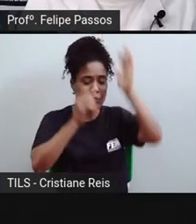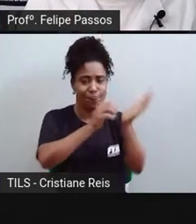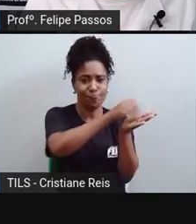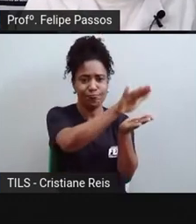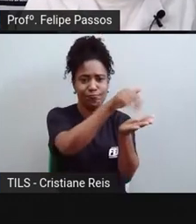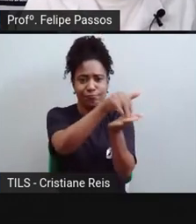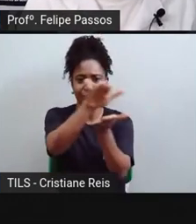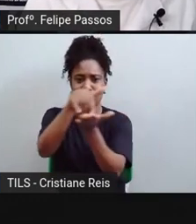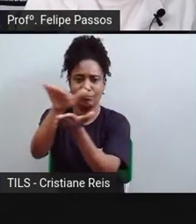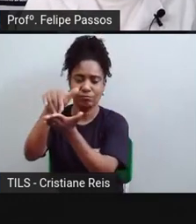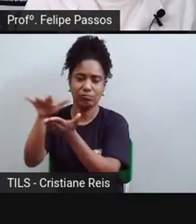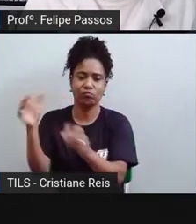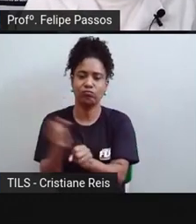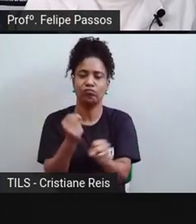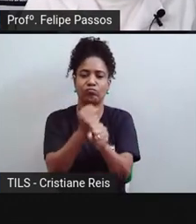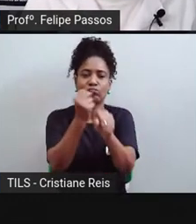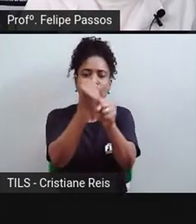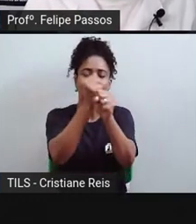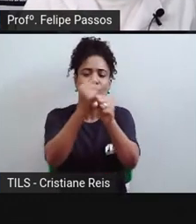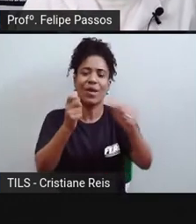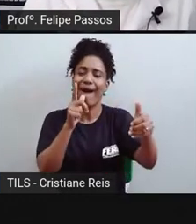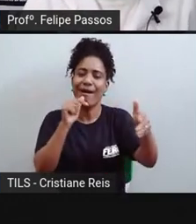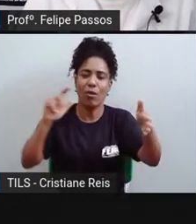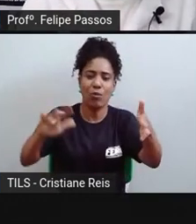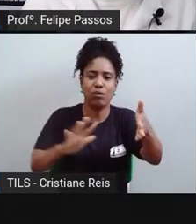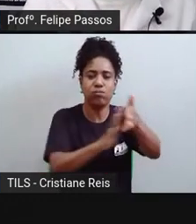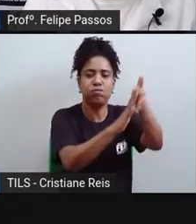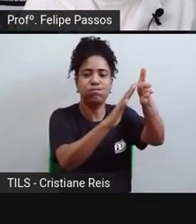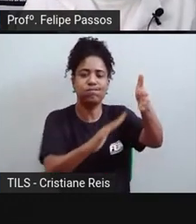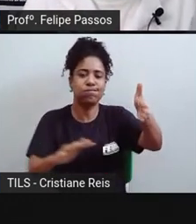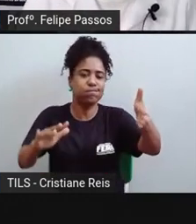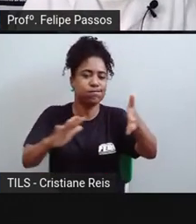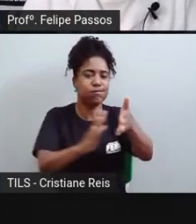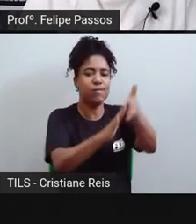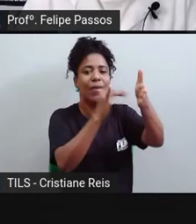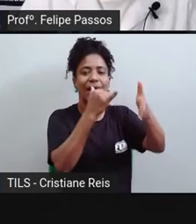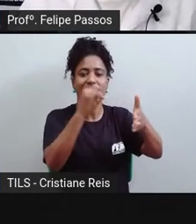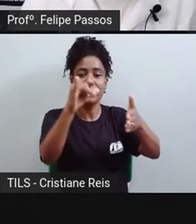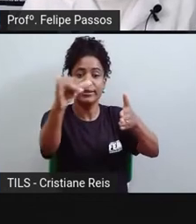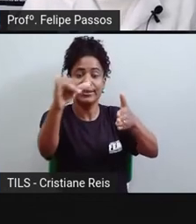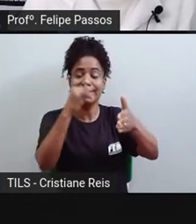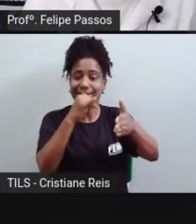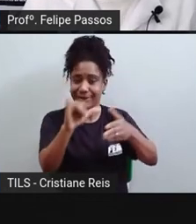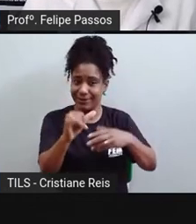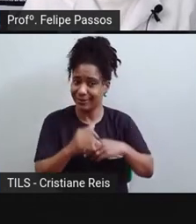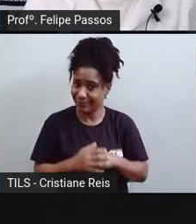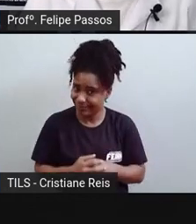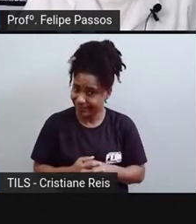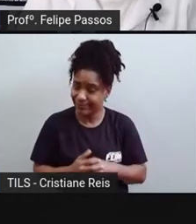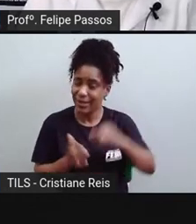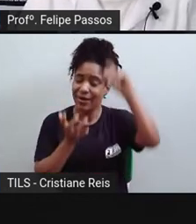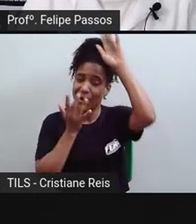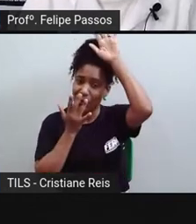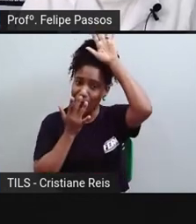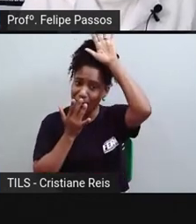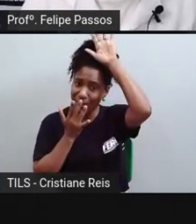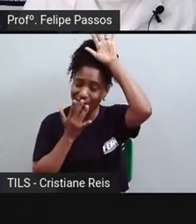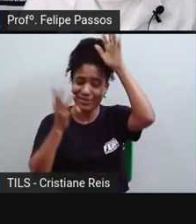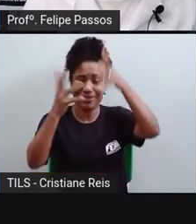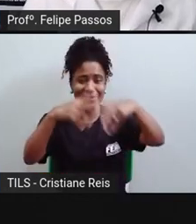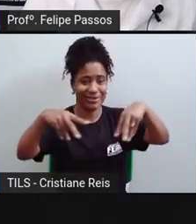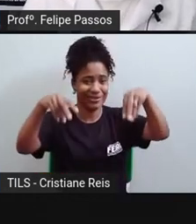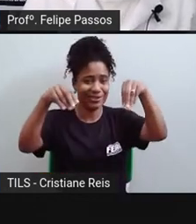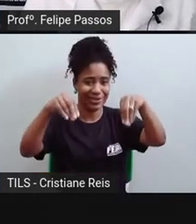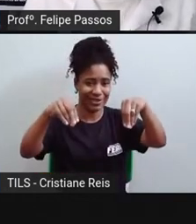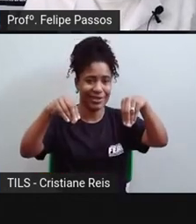social de você ter uma cultura movida daquele lugar. Você ter toda uma relação